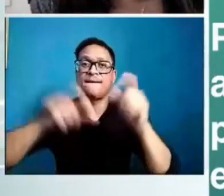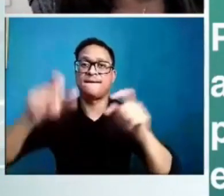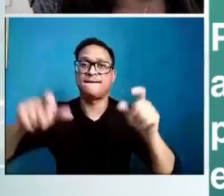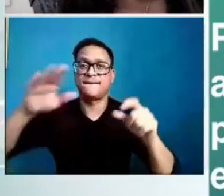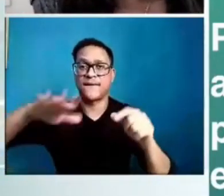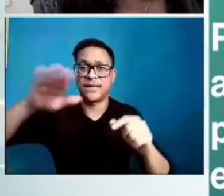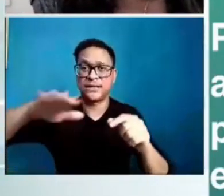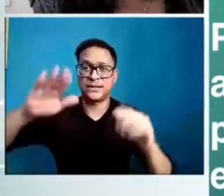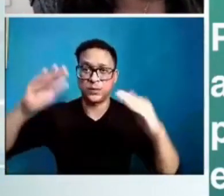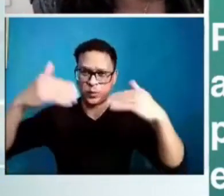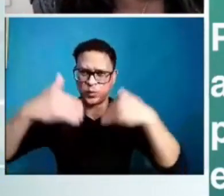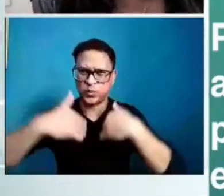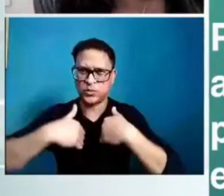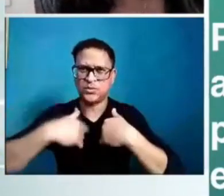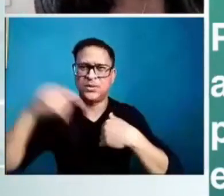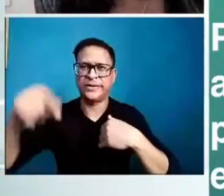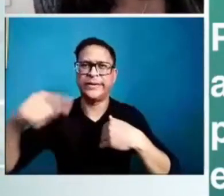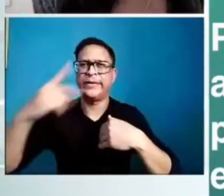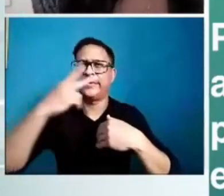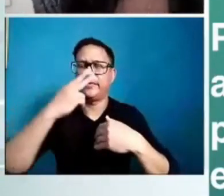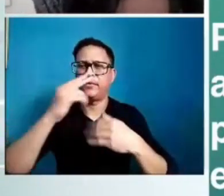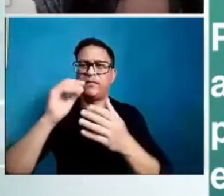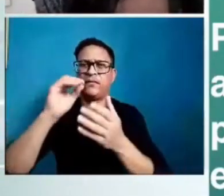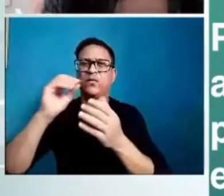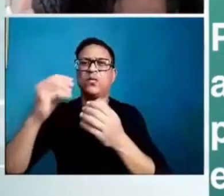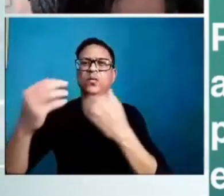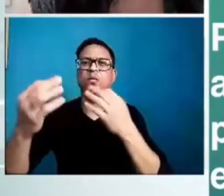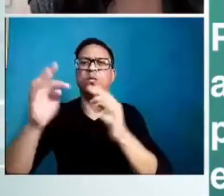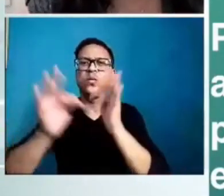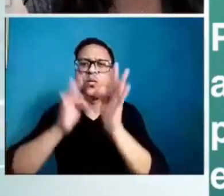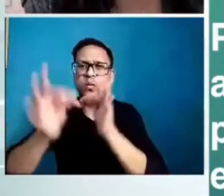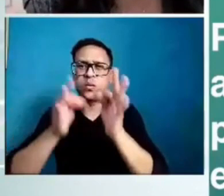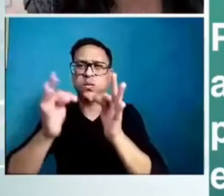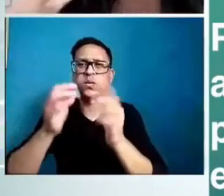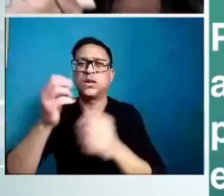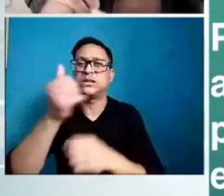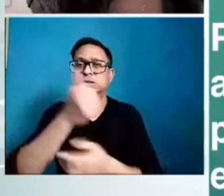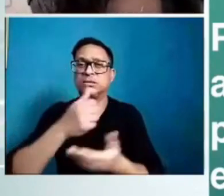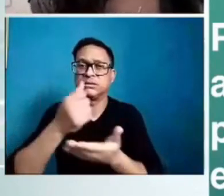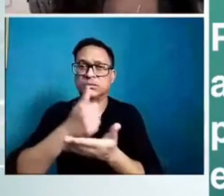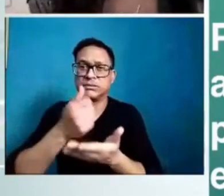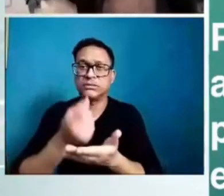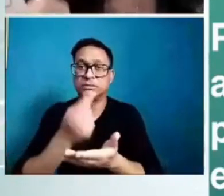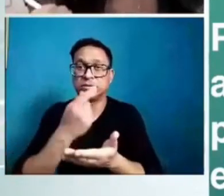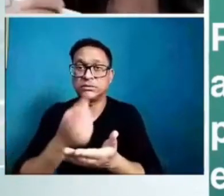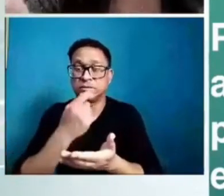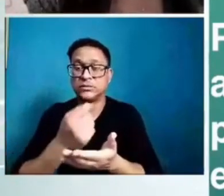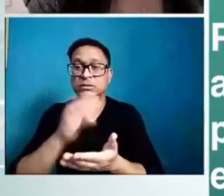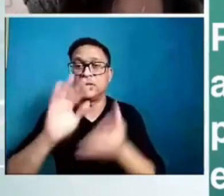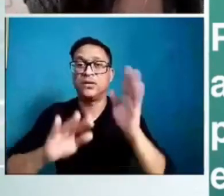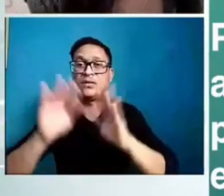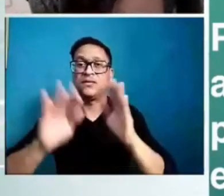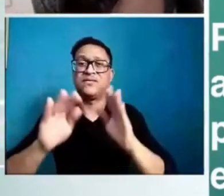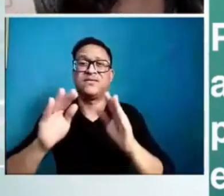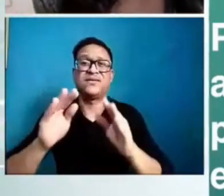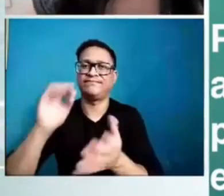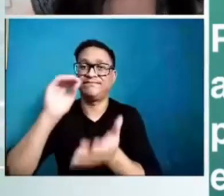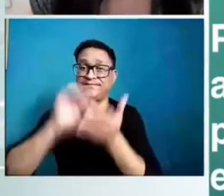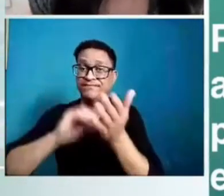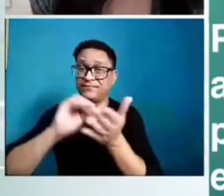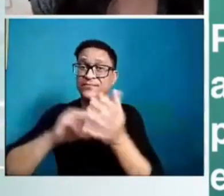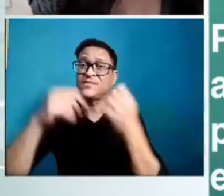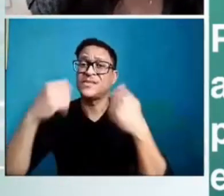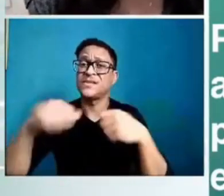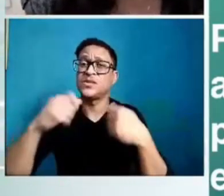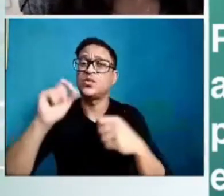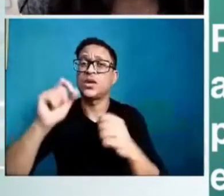tratadas com medicações psicotrópicas apesar da pouca evidência do que realmente esses medicamentos fazem. Os